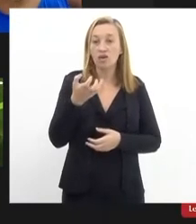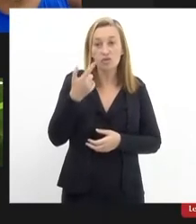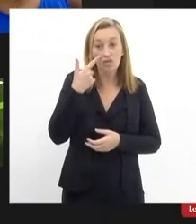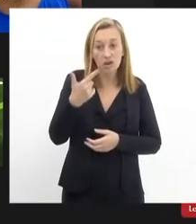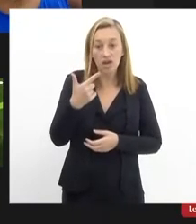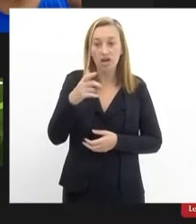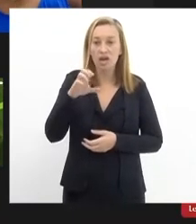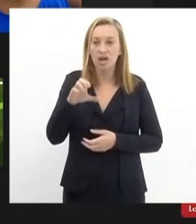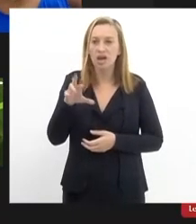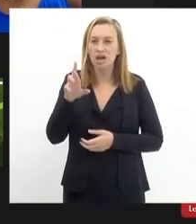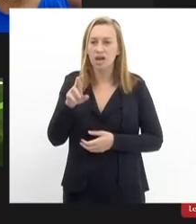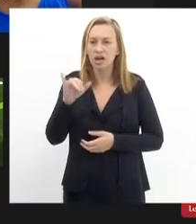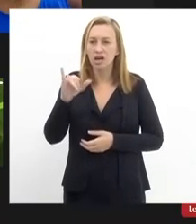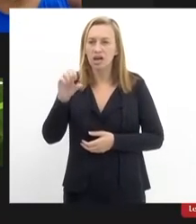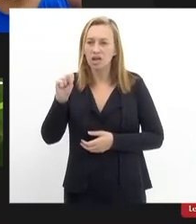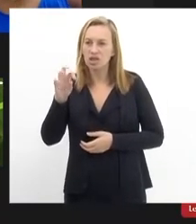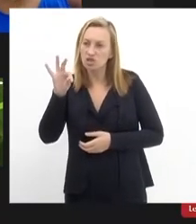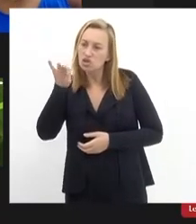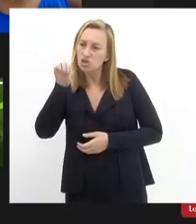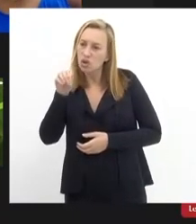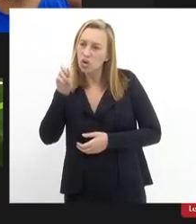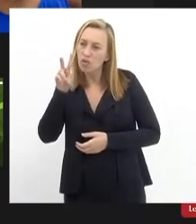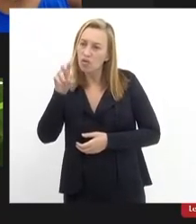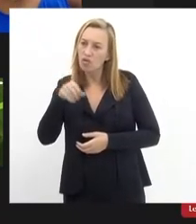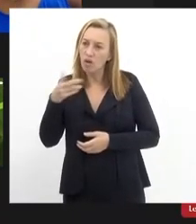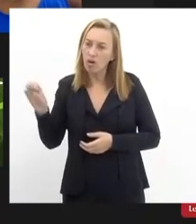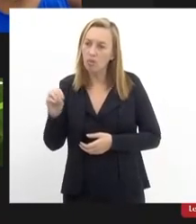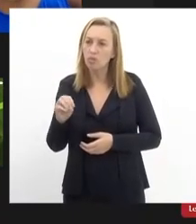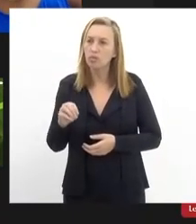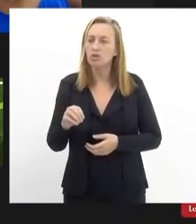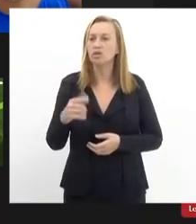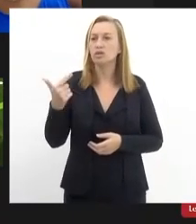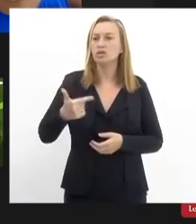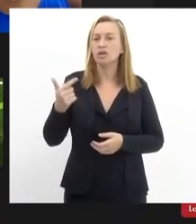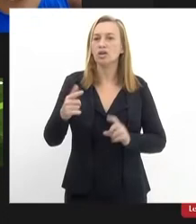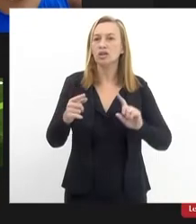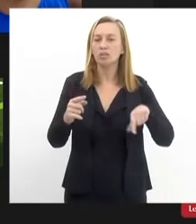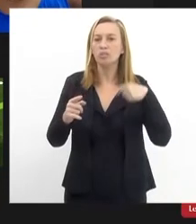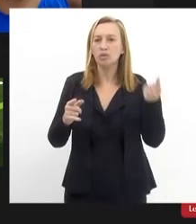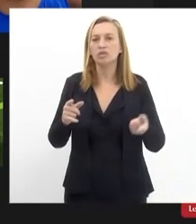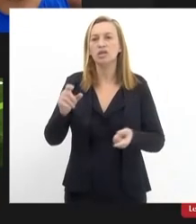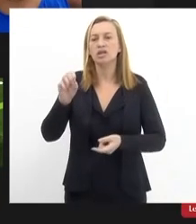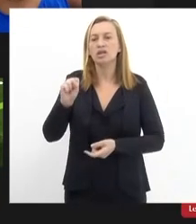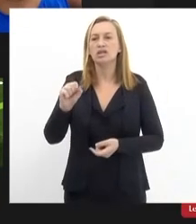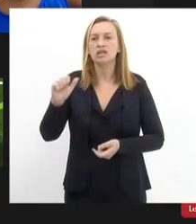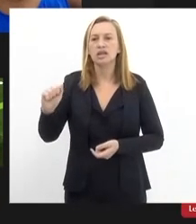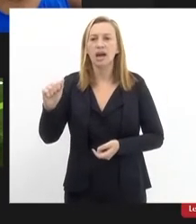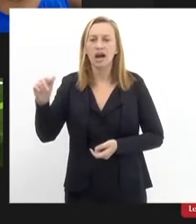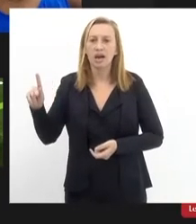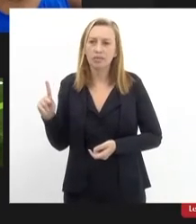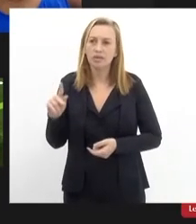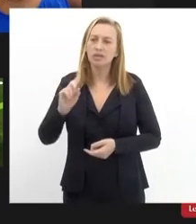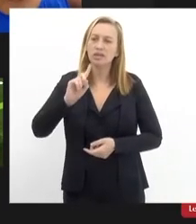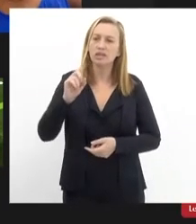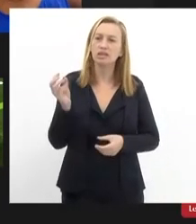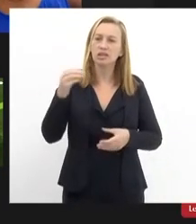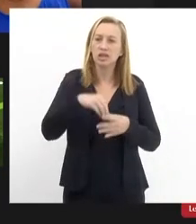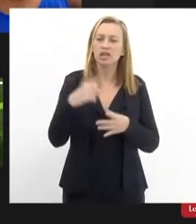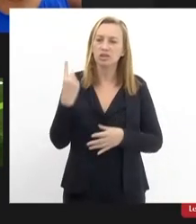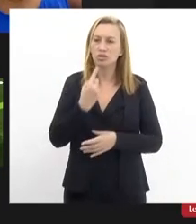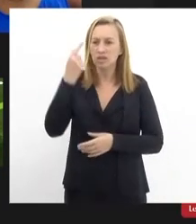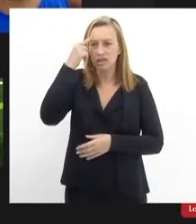a gente cortou ele era o segundo para falar depois do do Saad dentro da nossa ideia eu